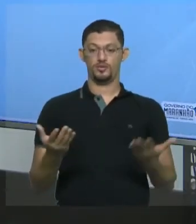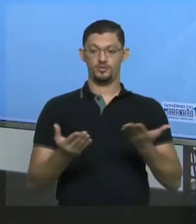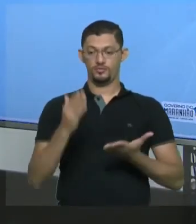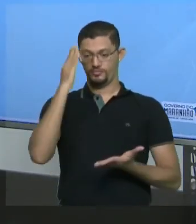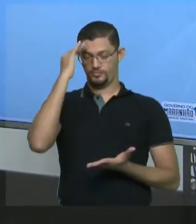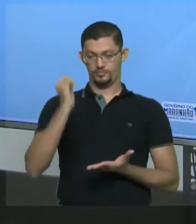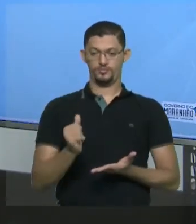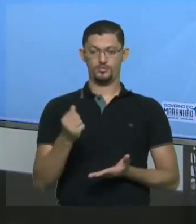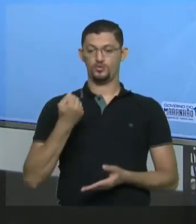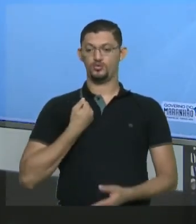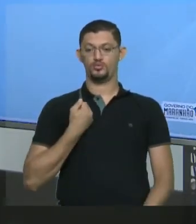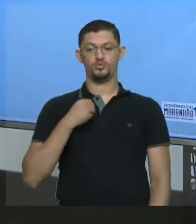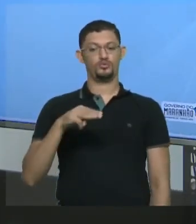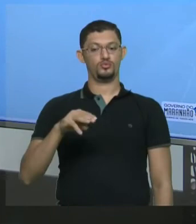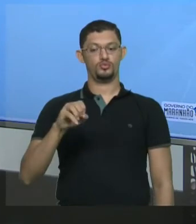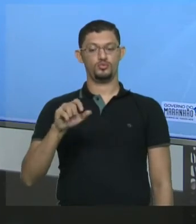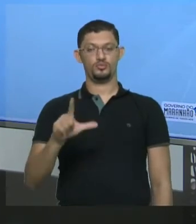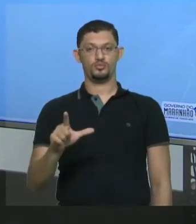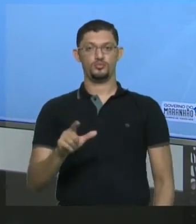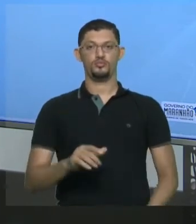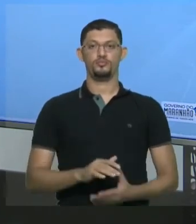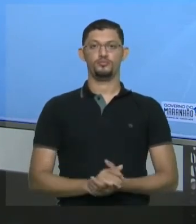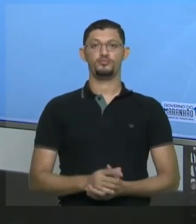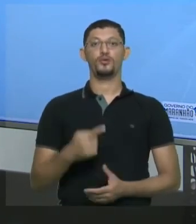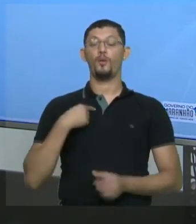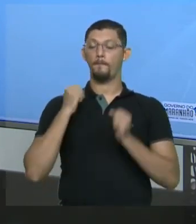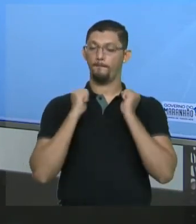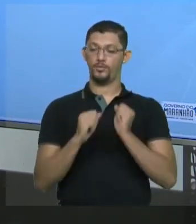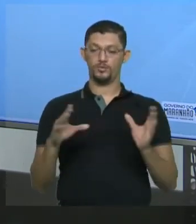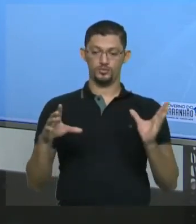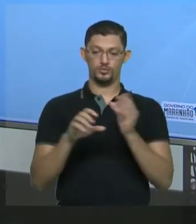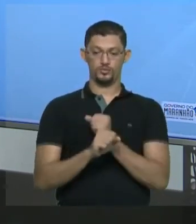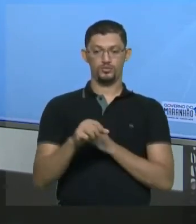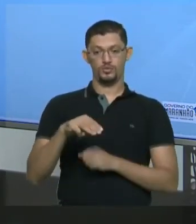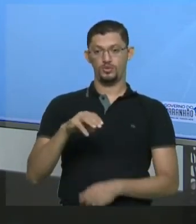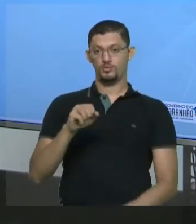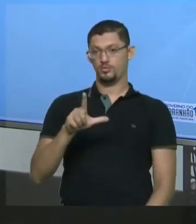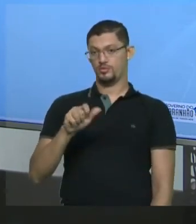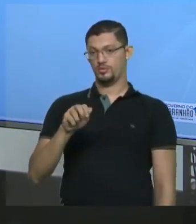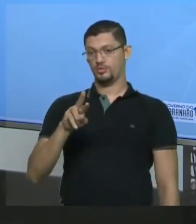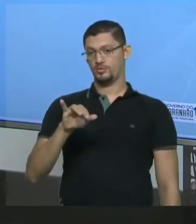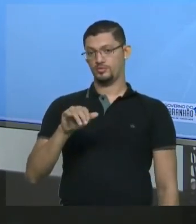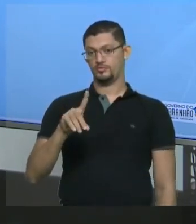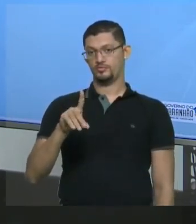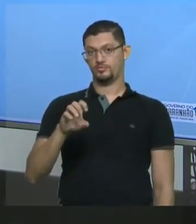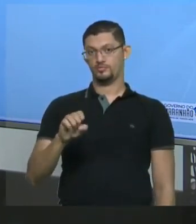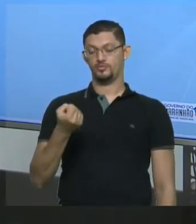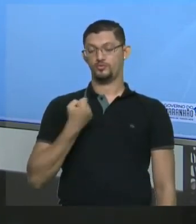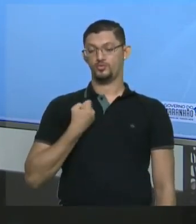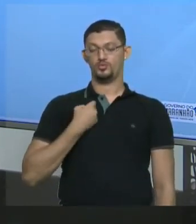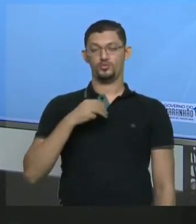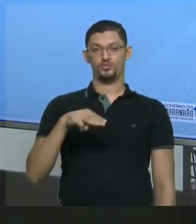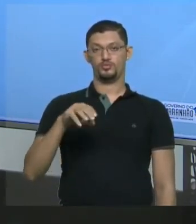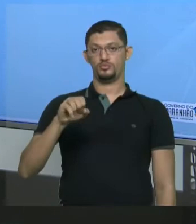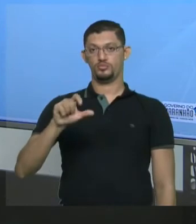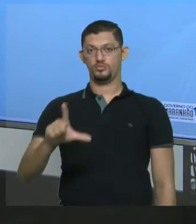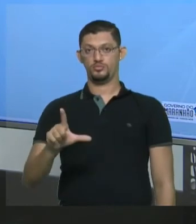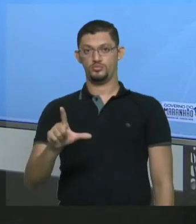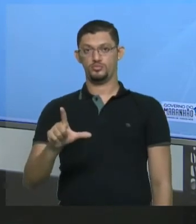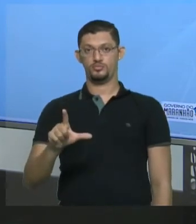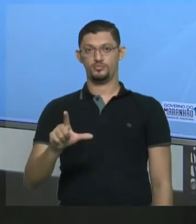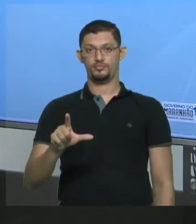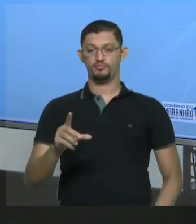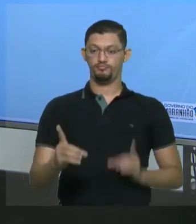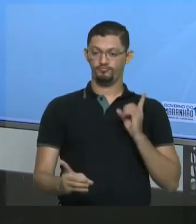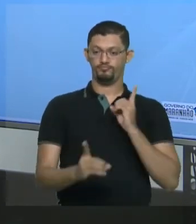o número de mols de ácido clorílico, eu posso calcular a molaridade. Molaridade é o quê? É o número de mols que nós achamos